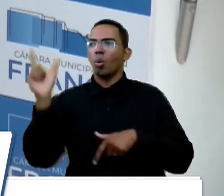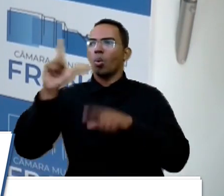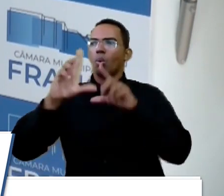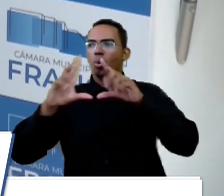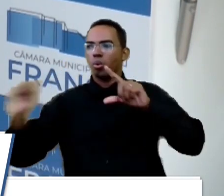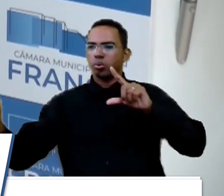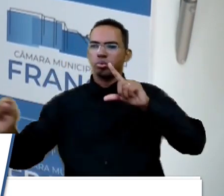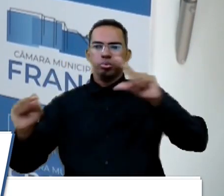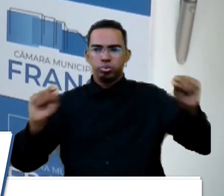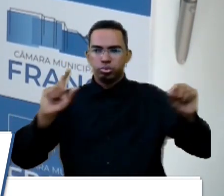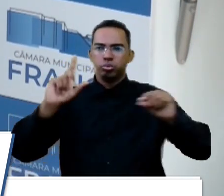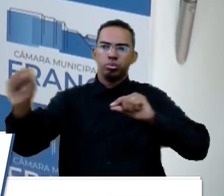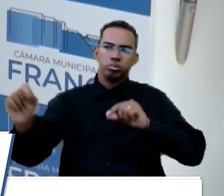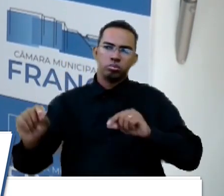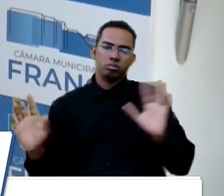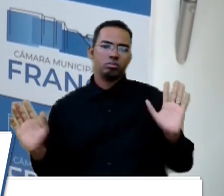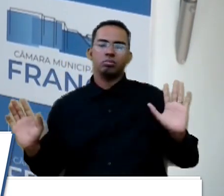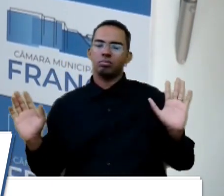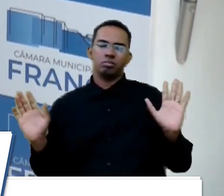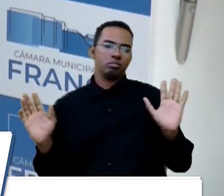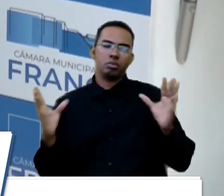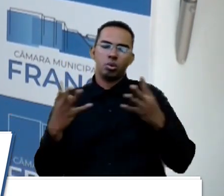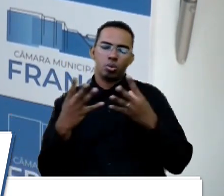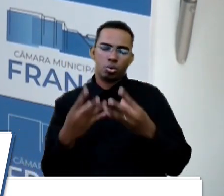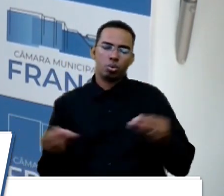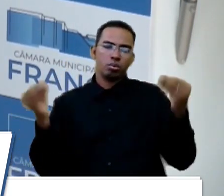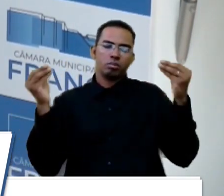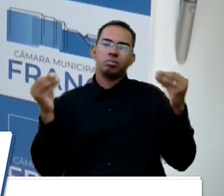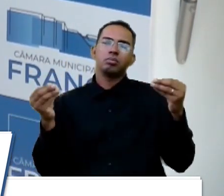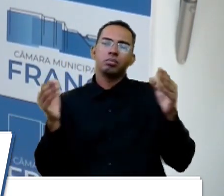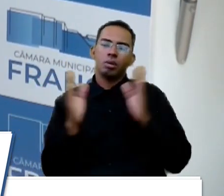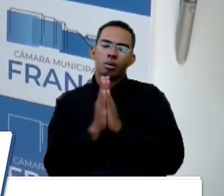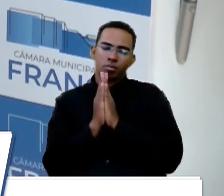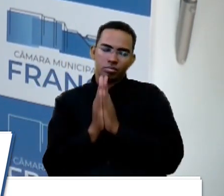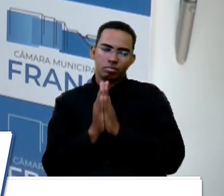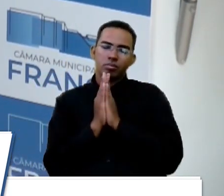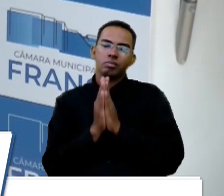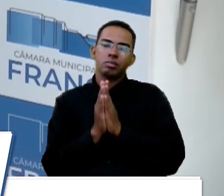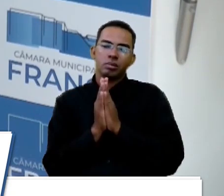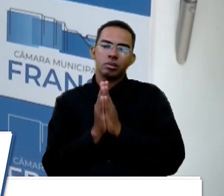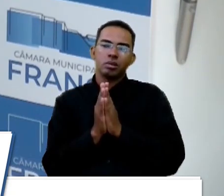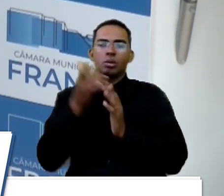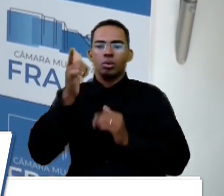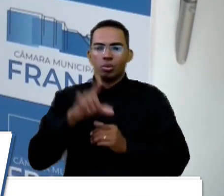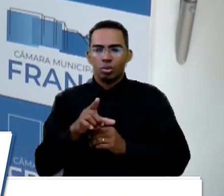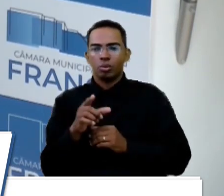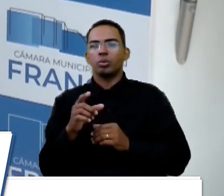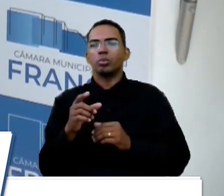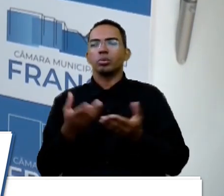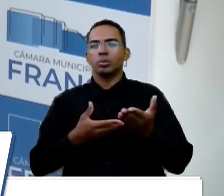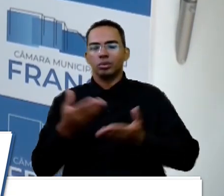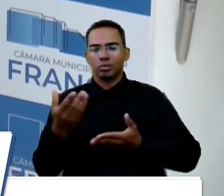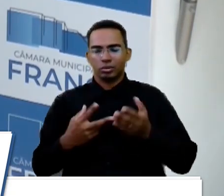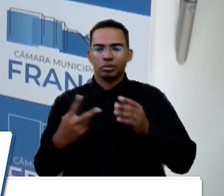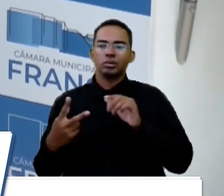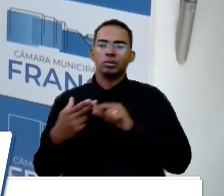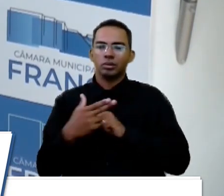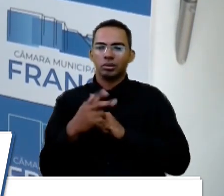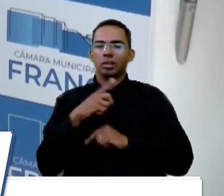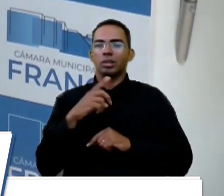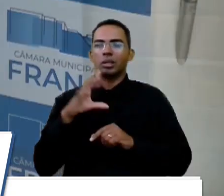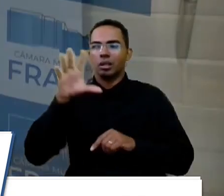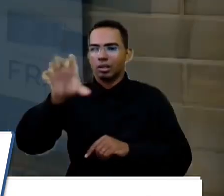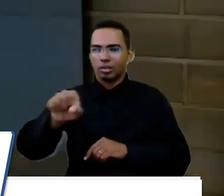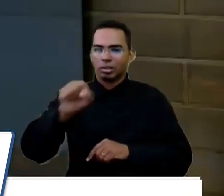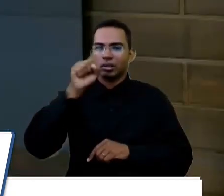foi pra outro lugar, ele fugiu dali, ele sumiu. Então, por favor, esse é mais um serviço de castração. Tem o serviço da captura de